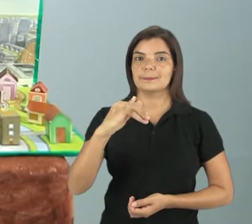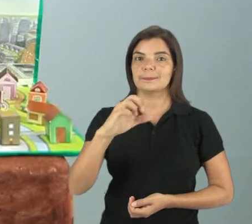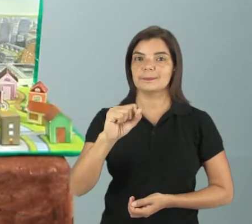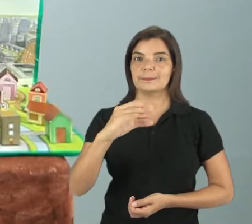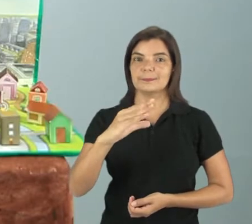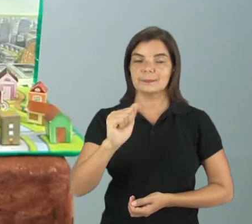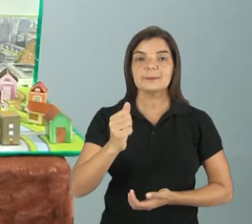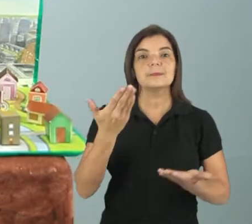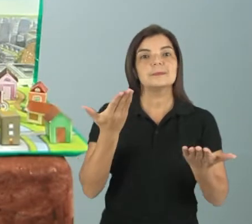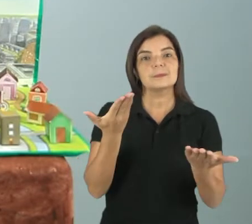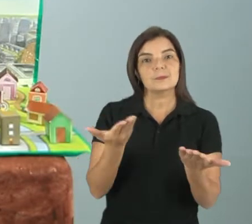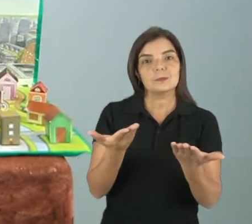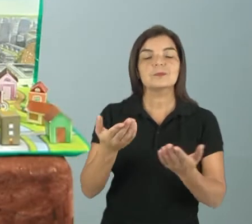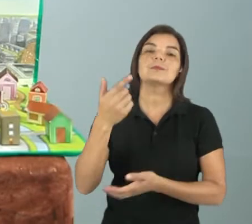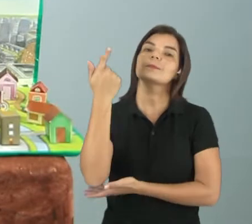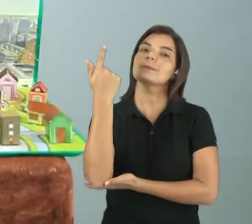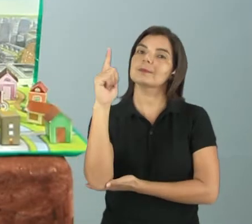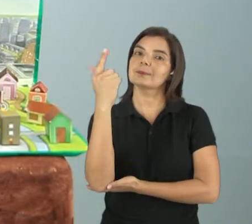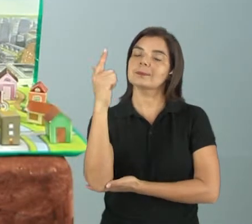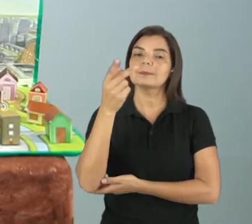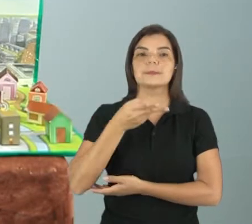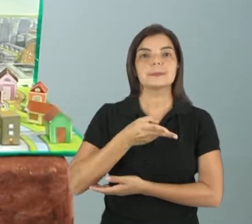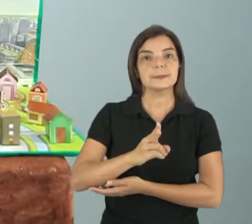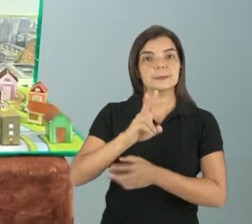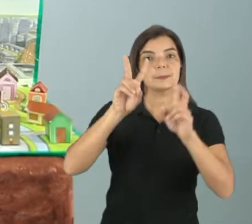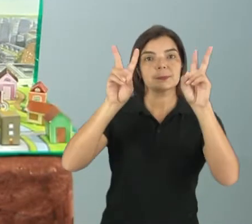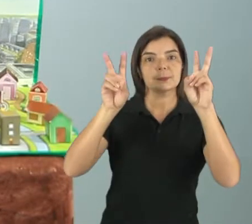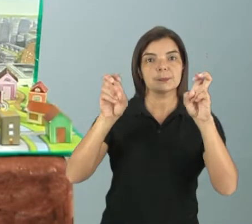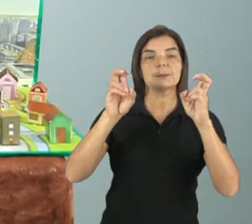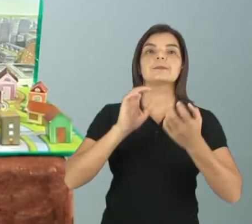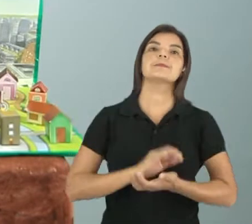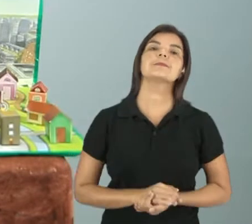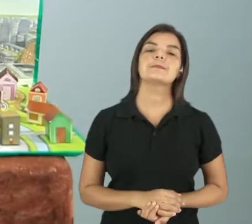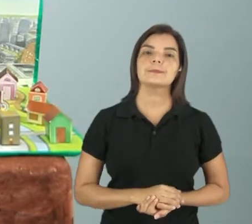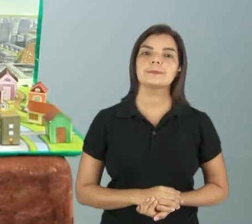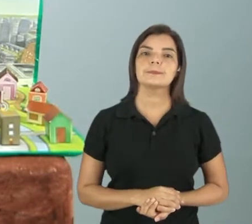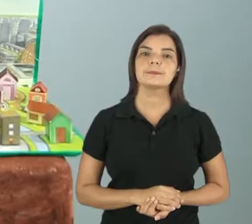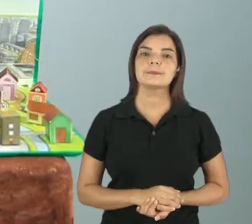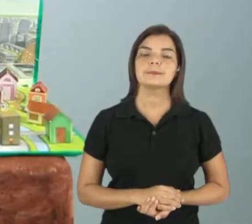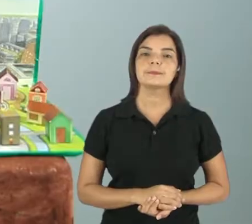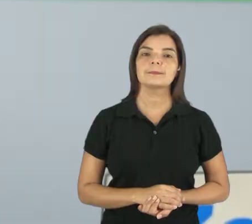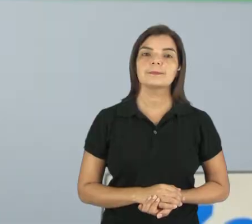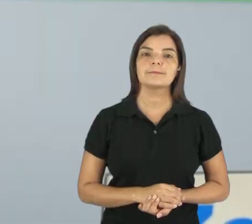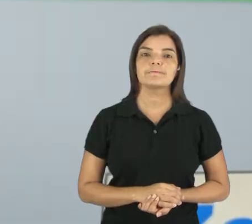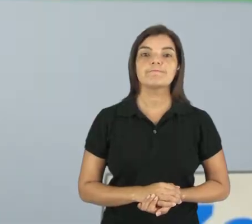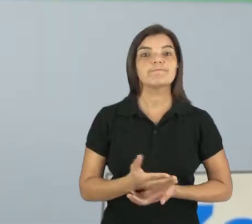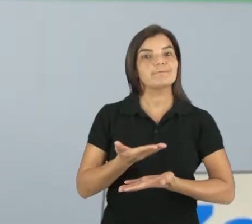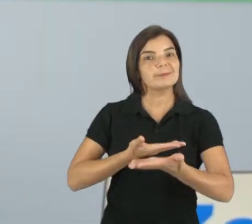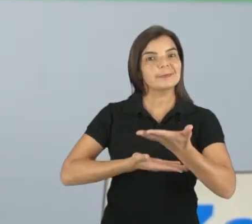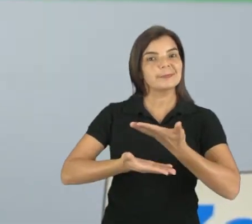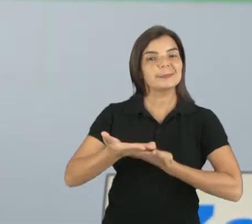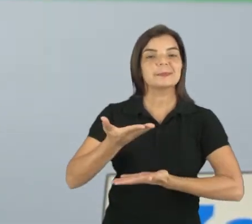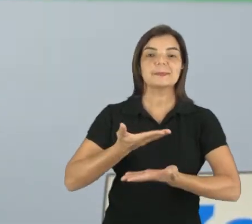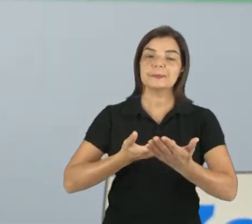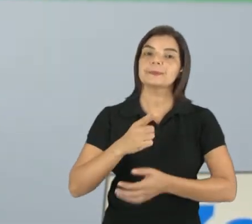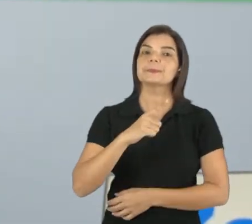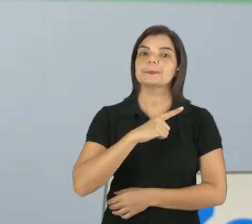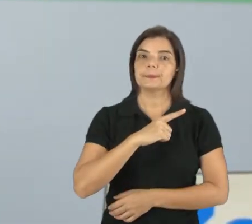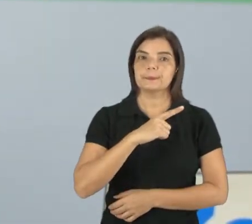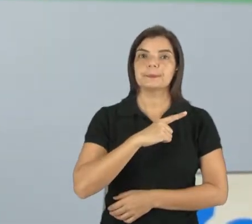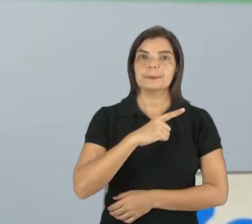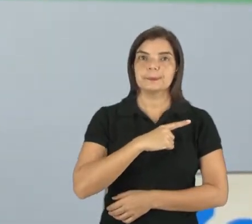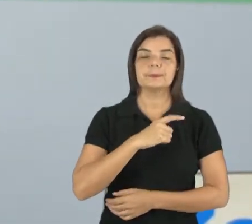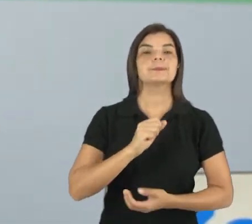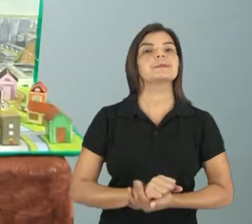hoje nessa aula de geografia vamos continuar falando sobre a interdependência que existe